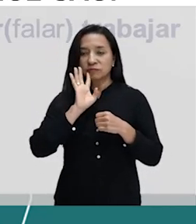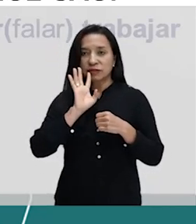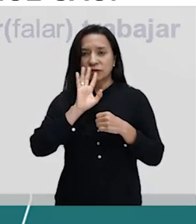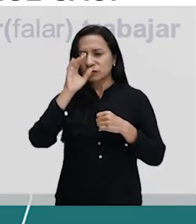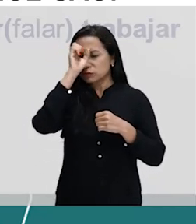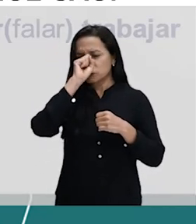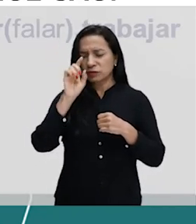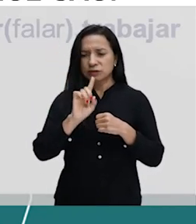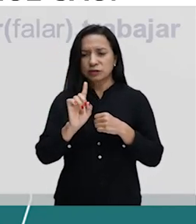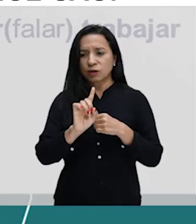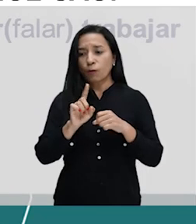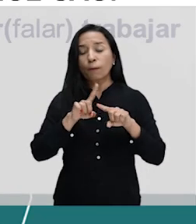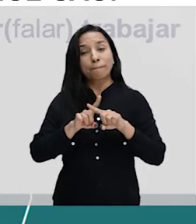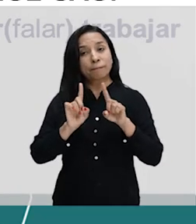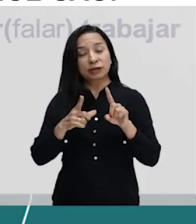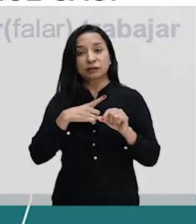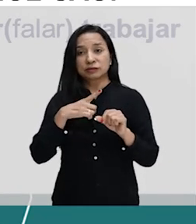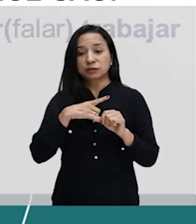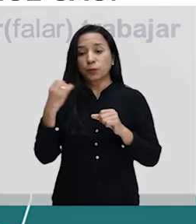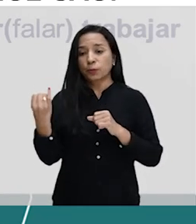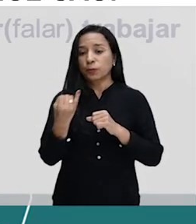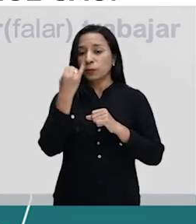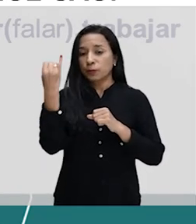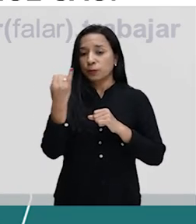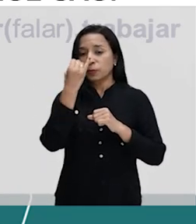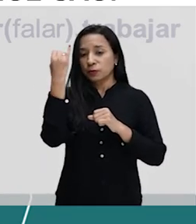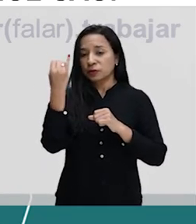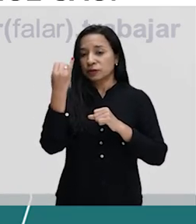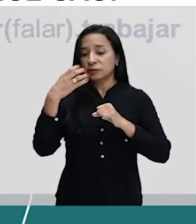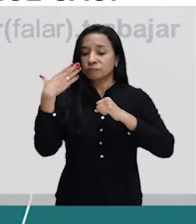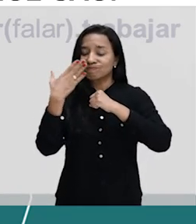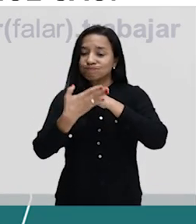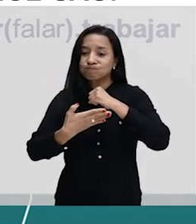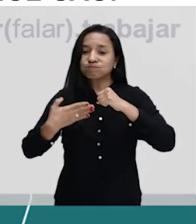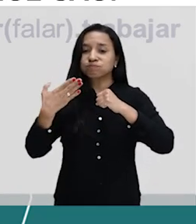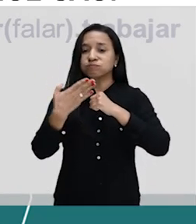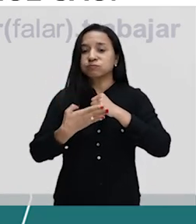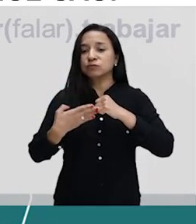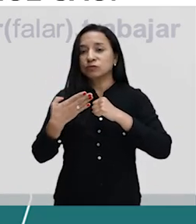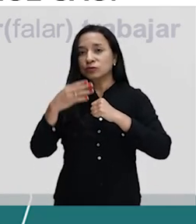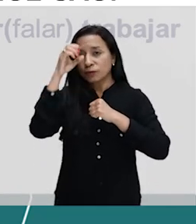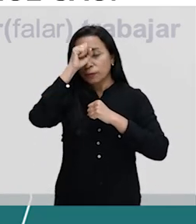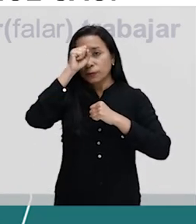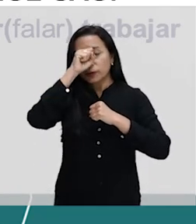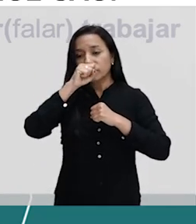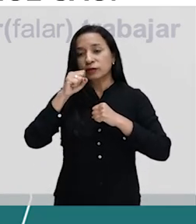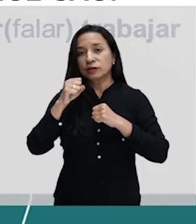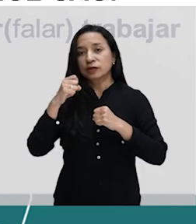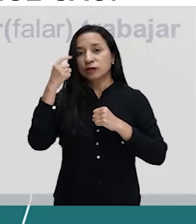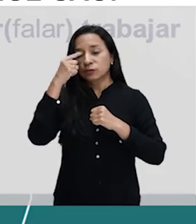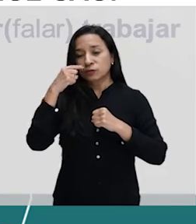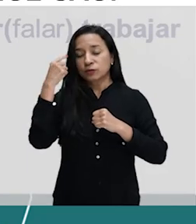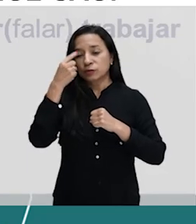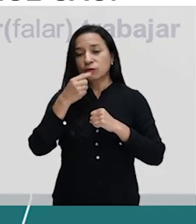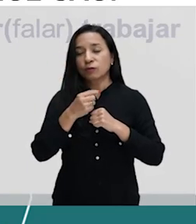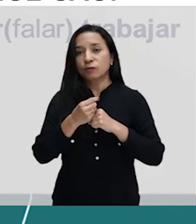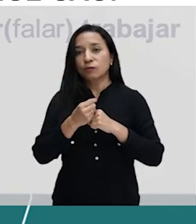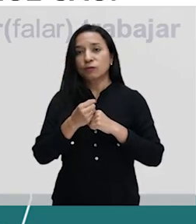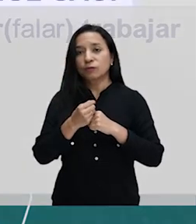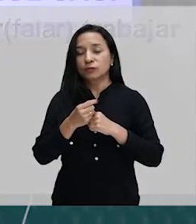se aprender, mas tem uma importância fundamental para o aprendizado do idioma. Eu sempre coloco para vocês aqui, toda aula de verbo, que